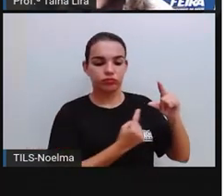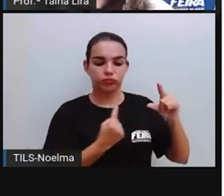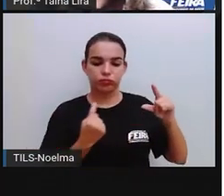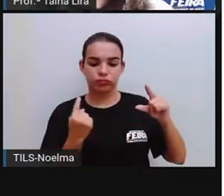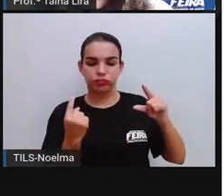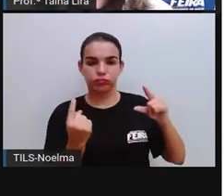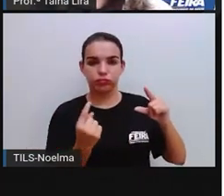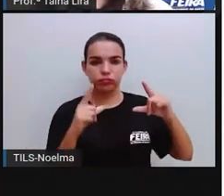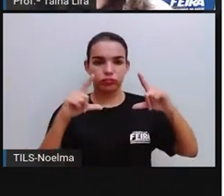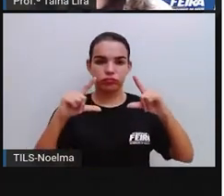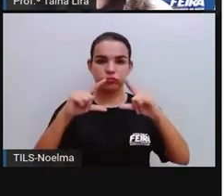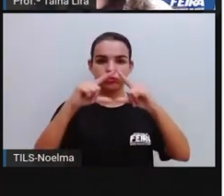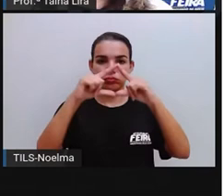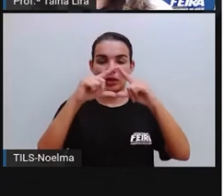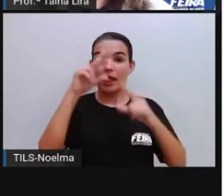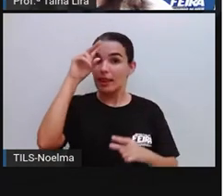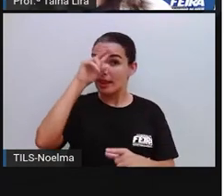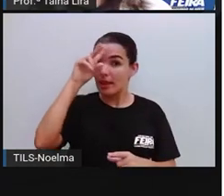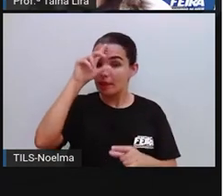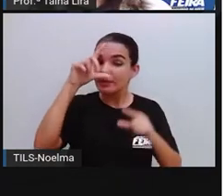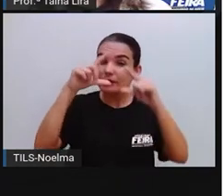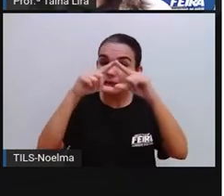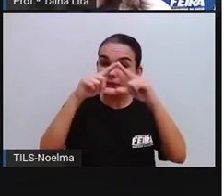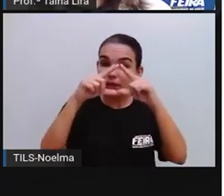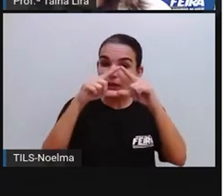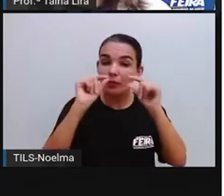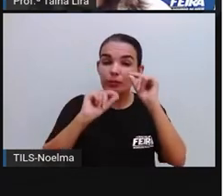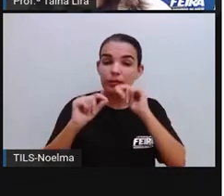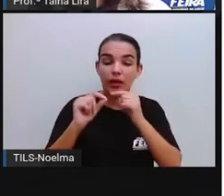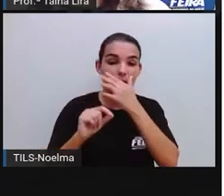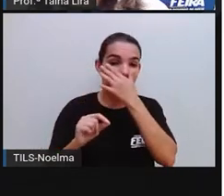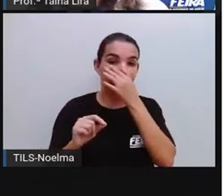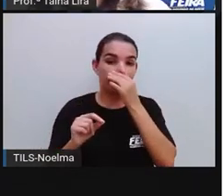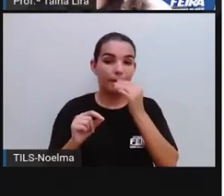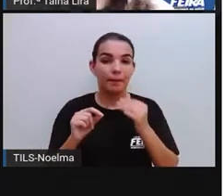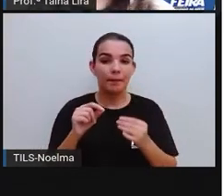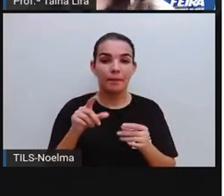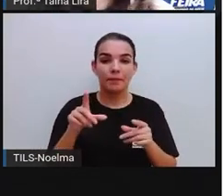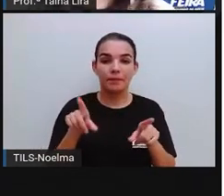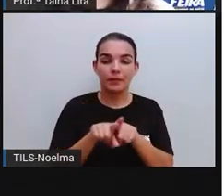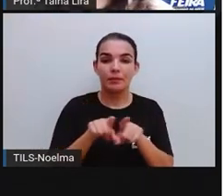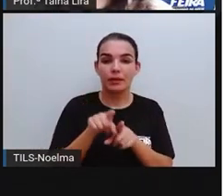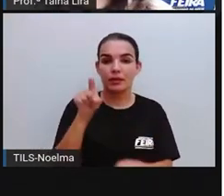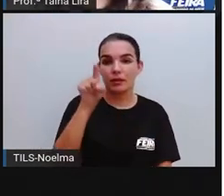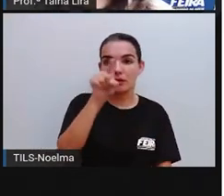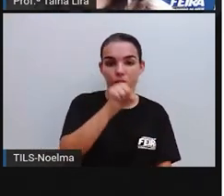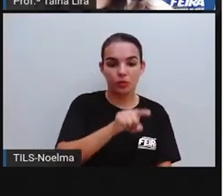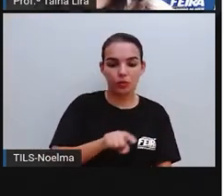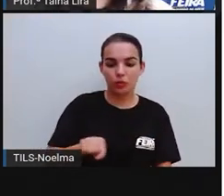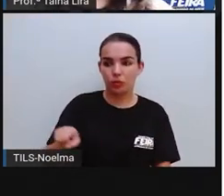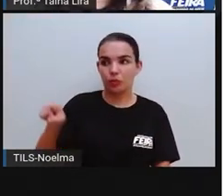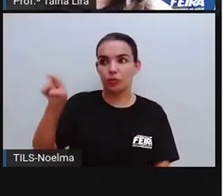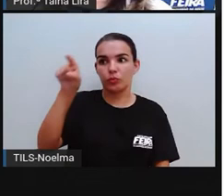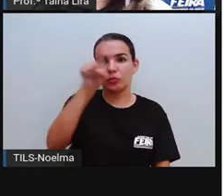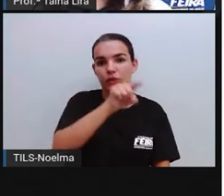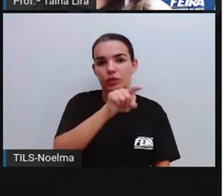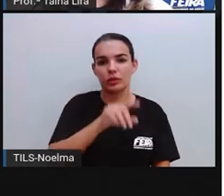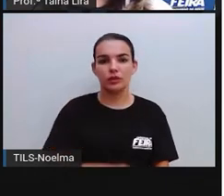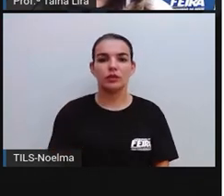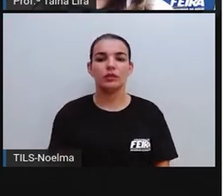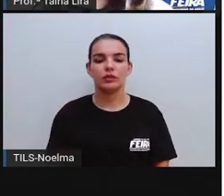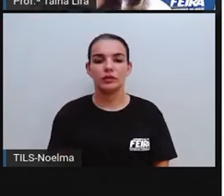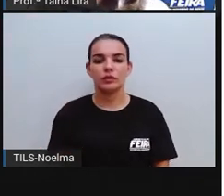triângulo. Olha lá, a esfera, que vai lembrar o círculo,